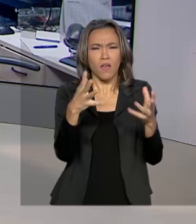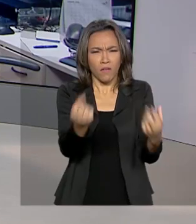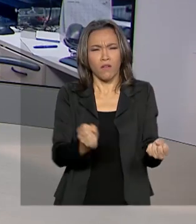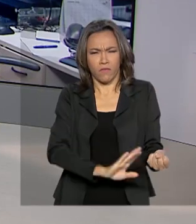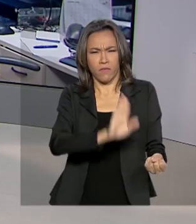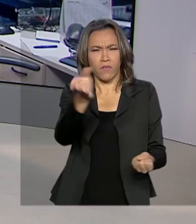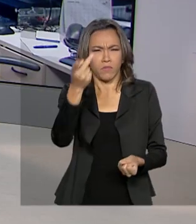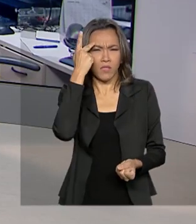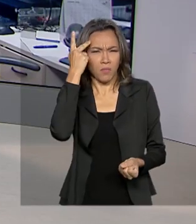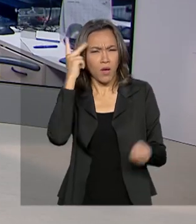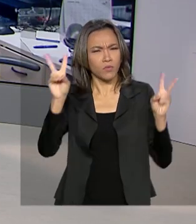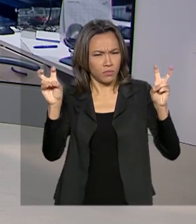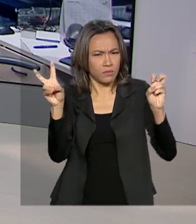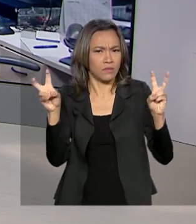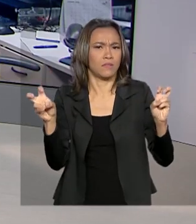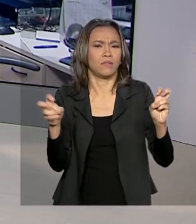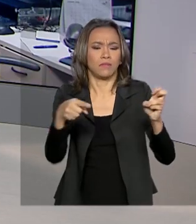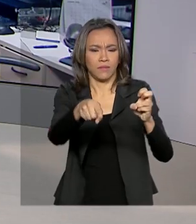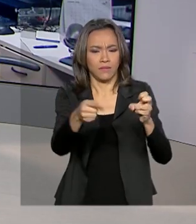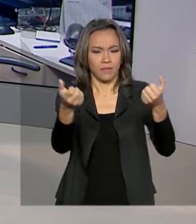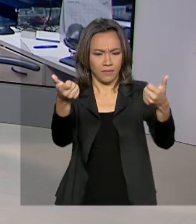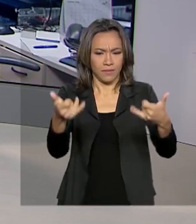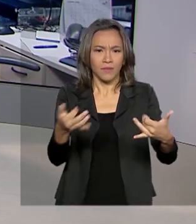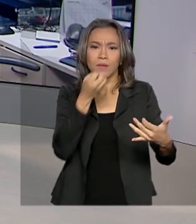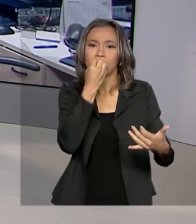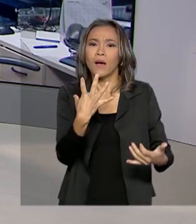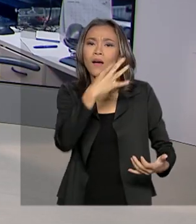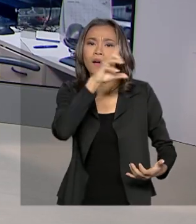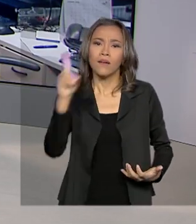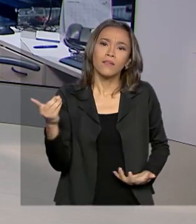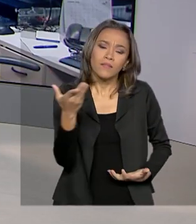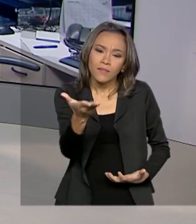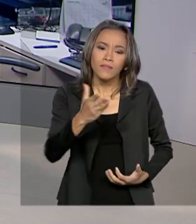conversar sobre esse assunto com Dimas Soldi. Dimas, bom dia para você.